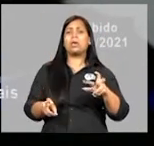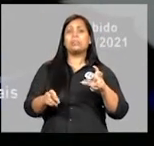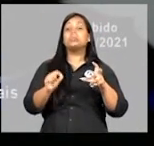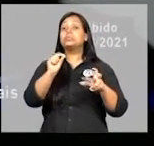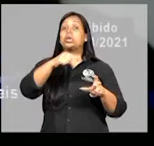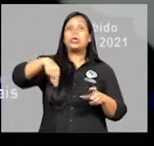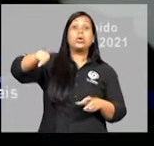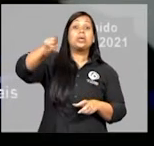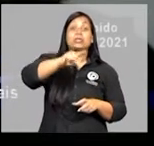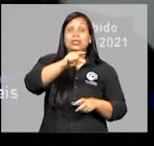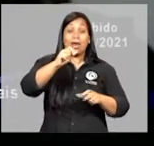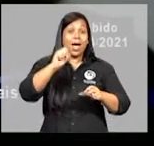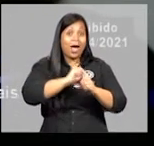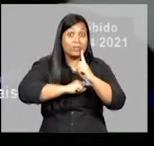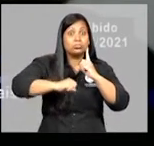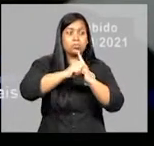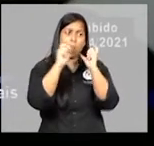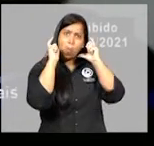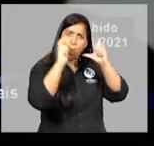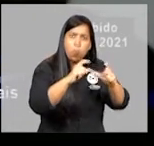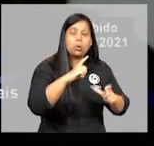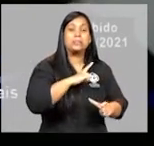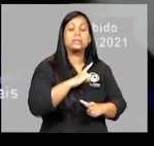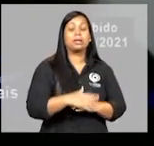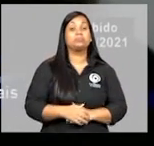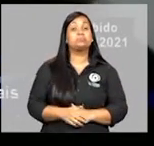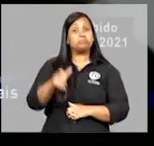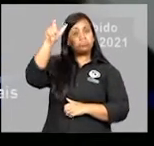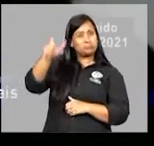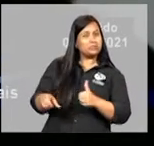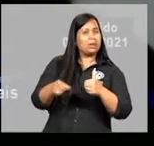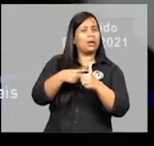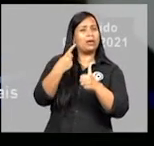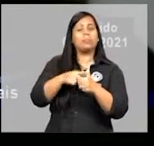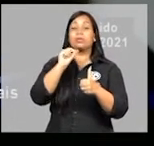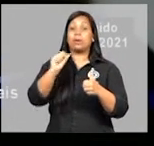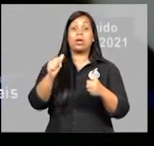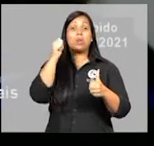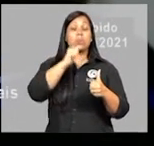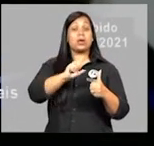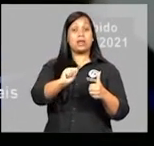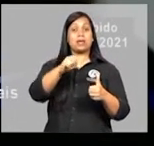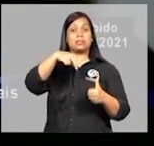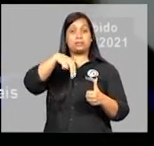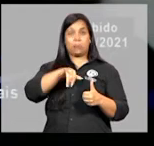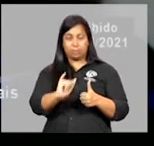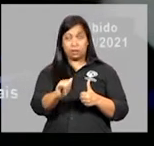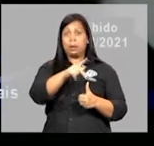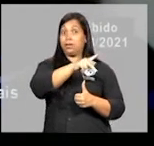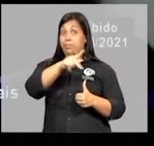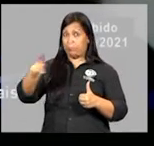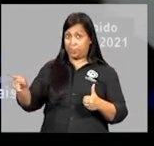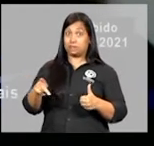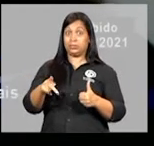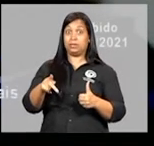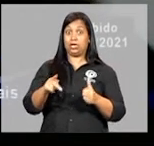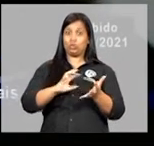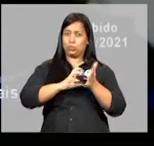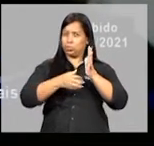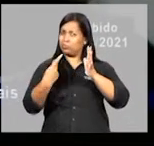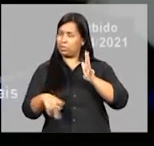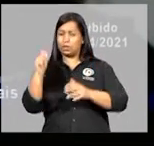A primeira foi a presidente do Sindicato dos Servidores Municipais, Sani Lima Braga, que falou sobre a